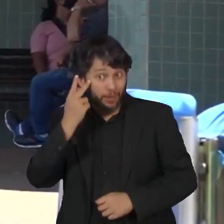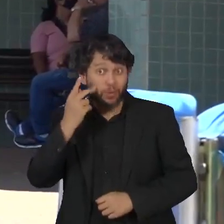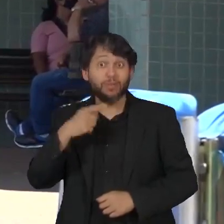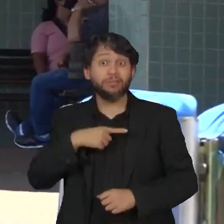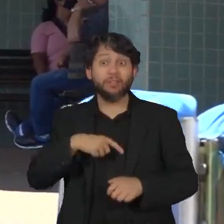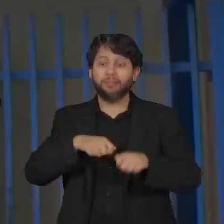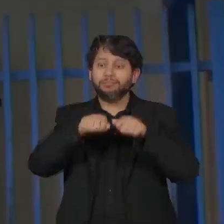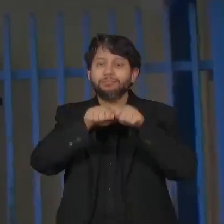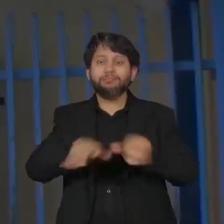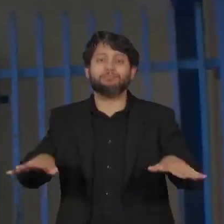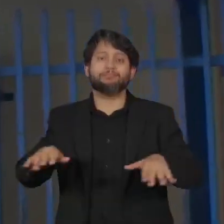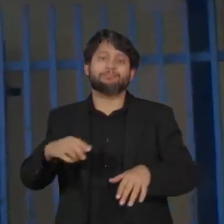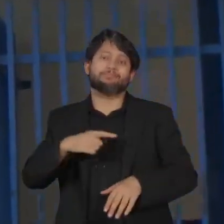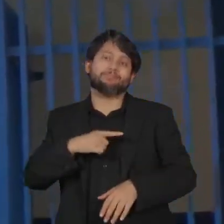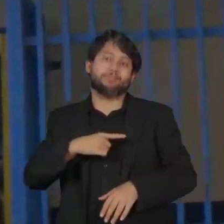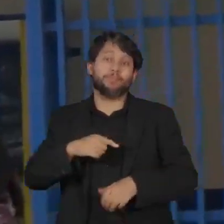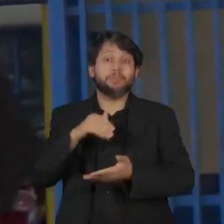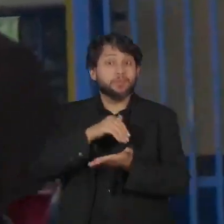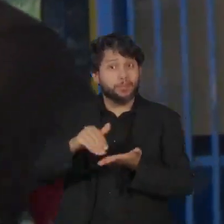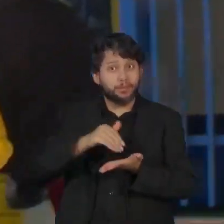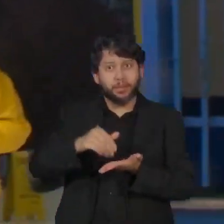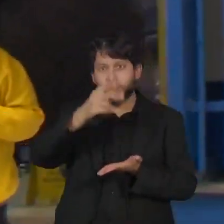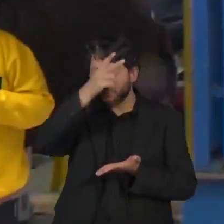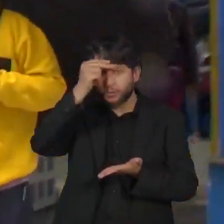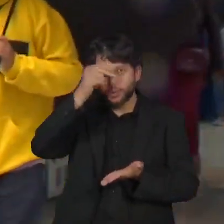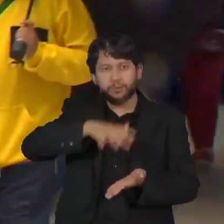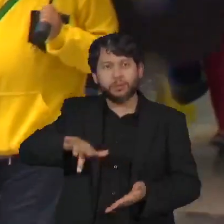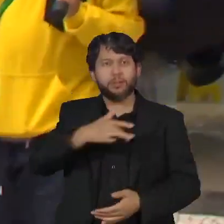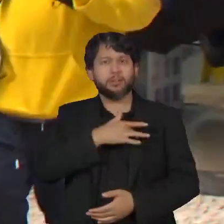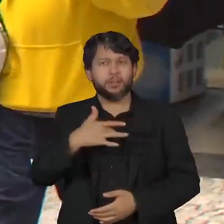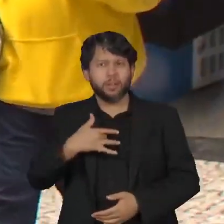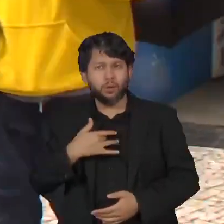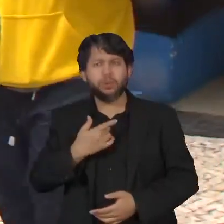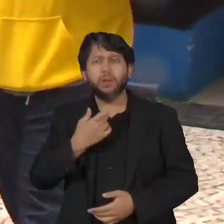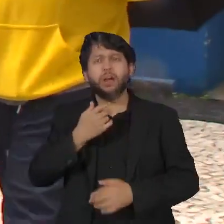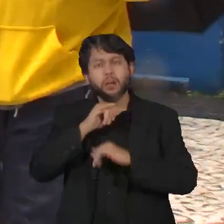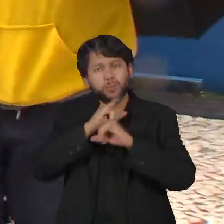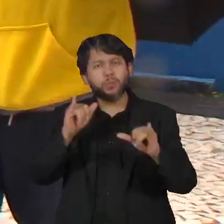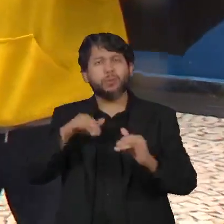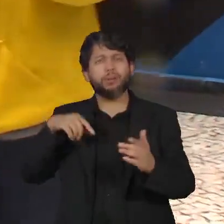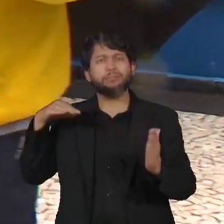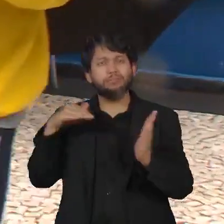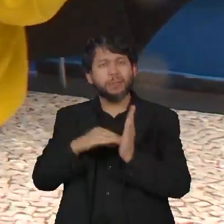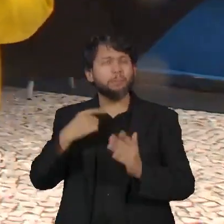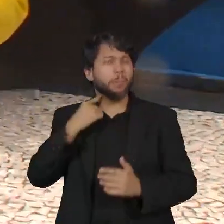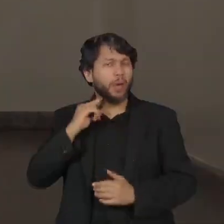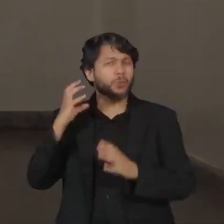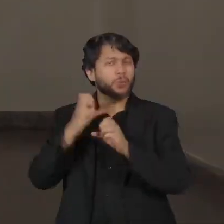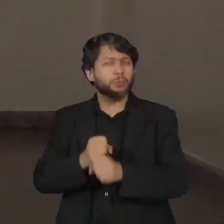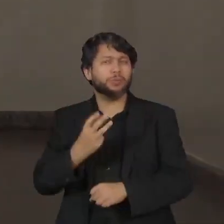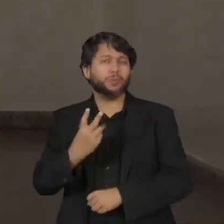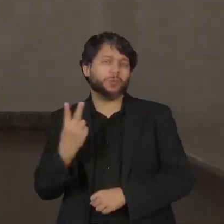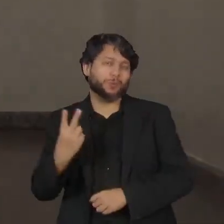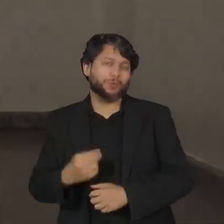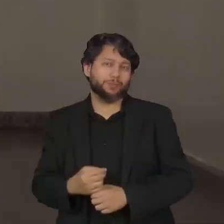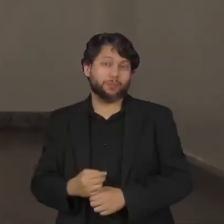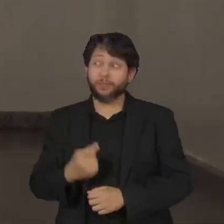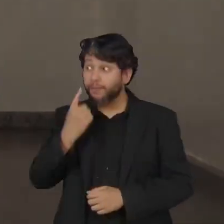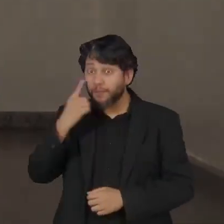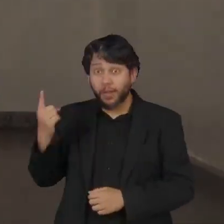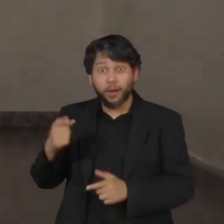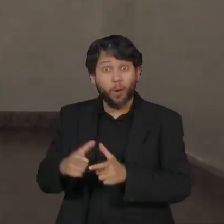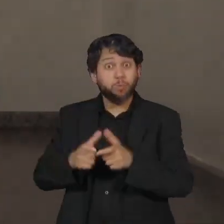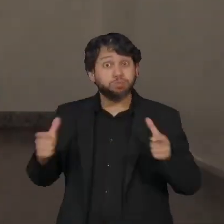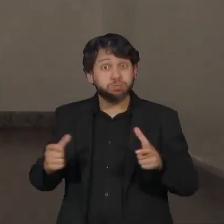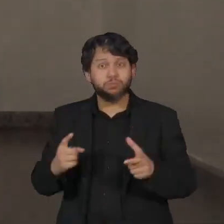surto da doença. A Secretaria Municipal de Saúde relatou até maio 32 casos. Esse número saltou para